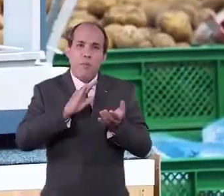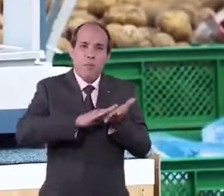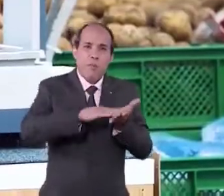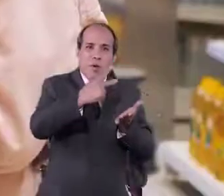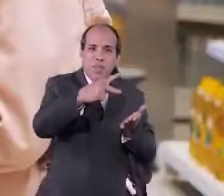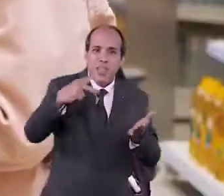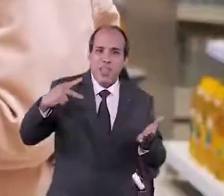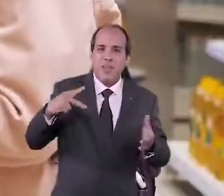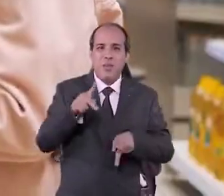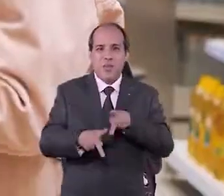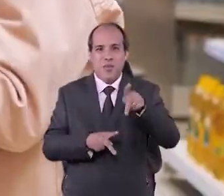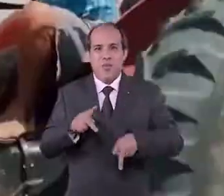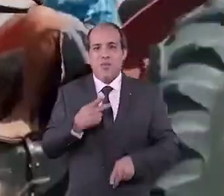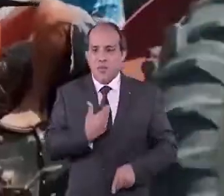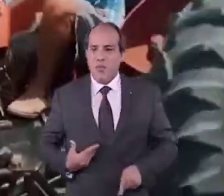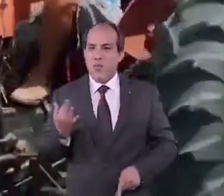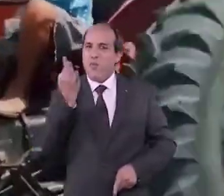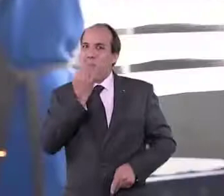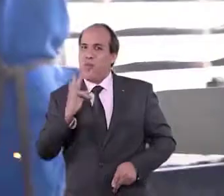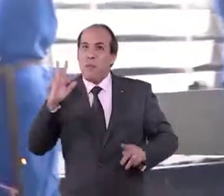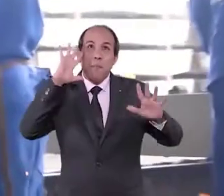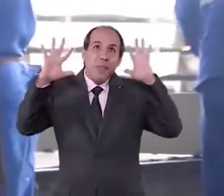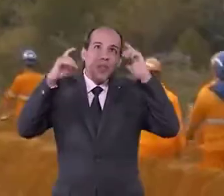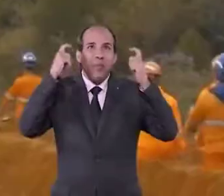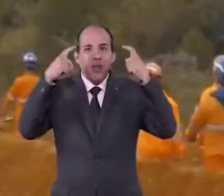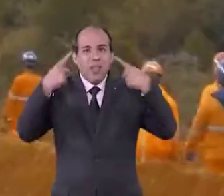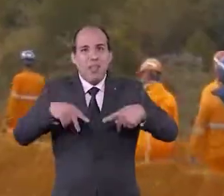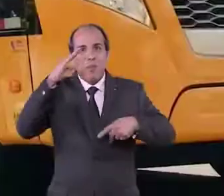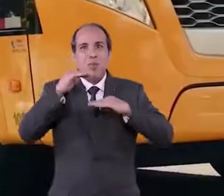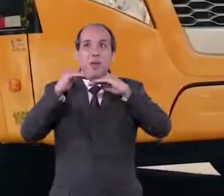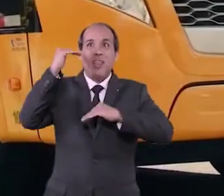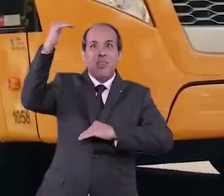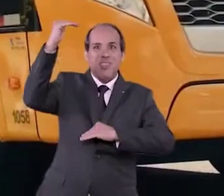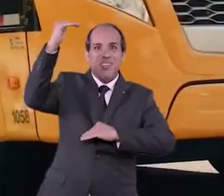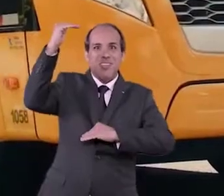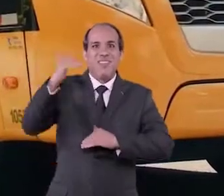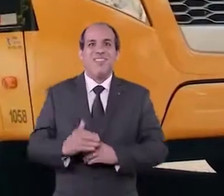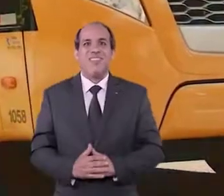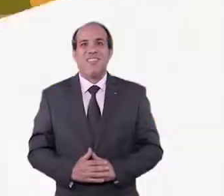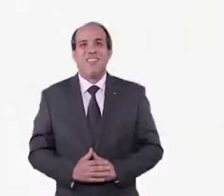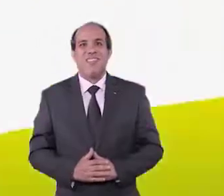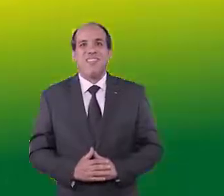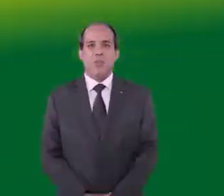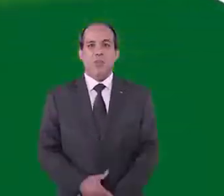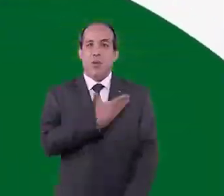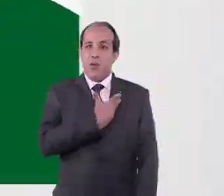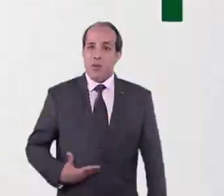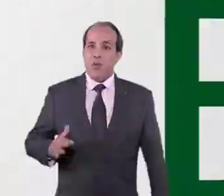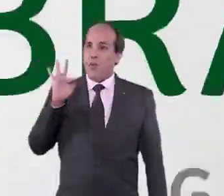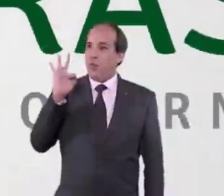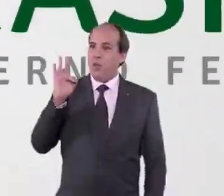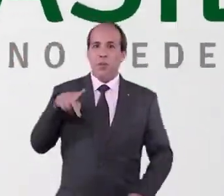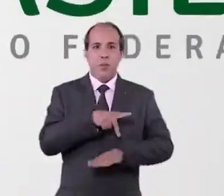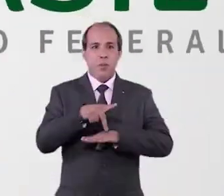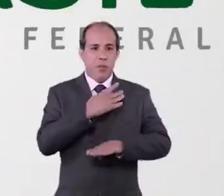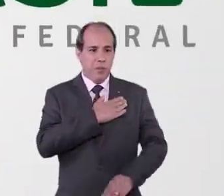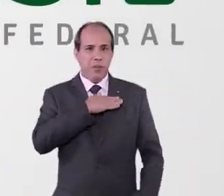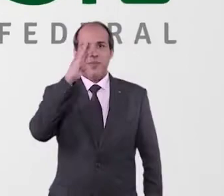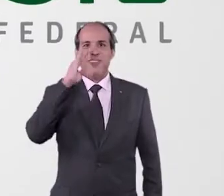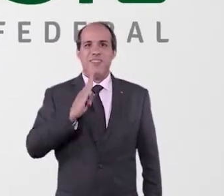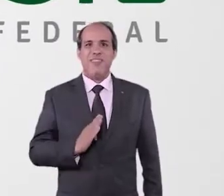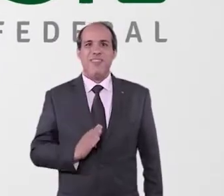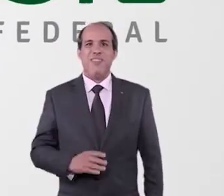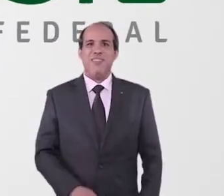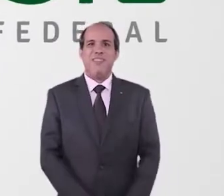voltar para as mãos do povo. É o governo federal pensando no Brasil acima de tudo. Governo federal,